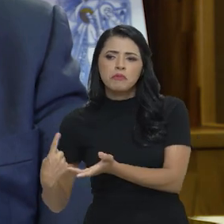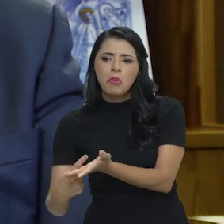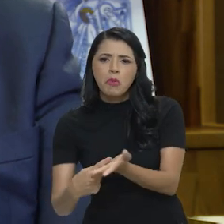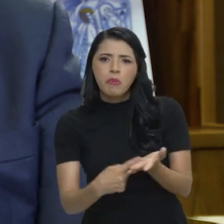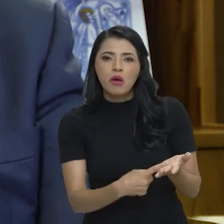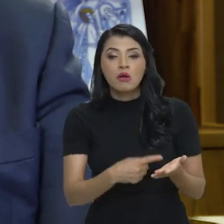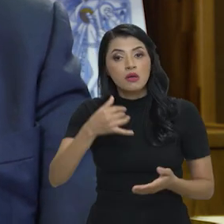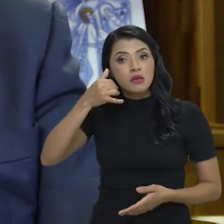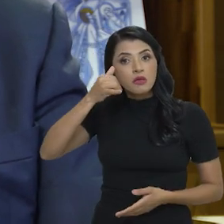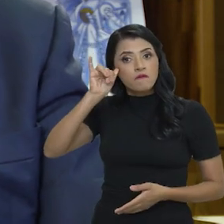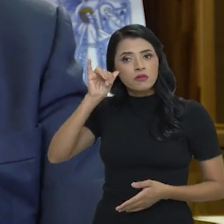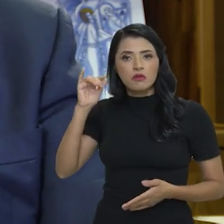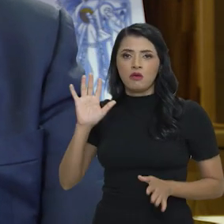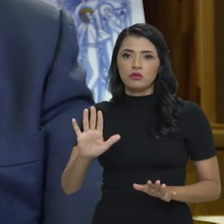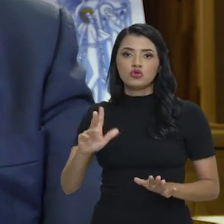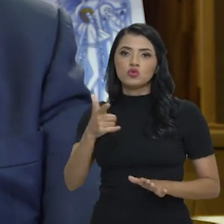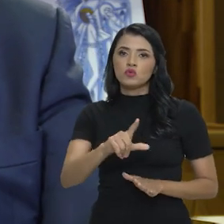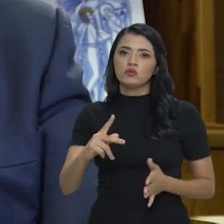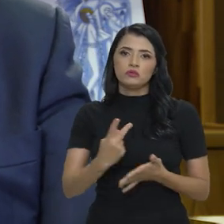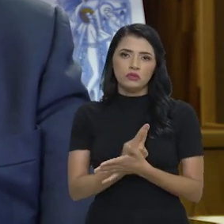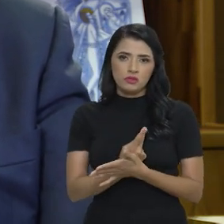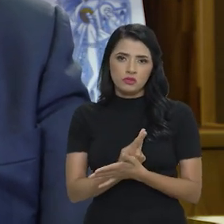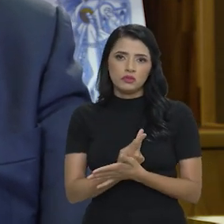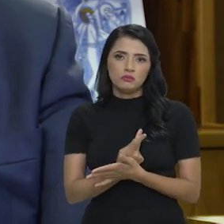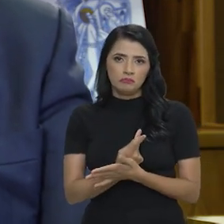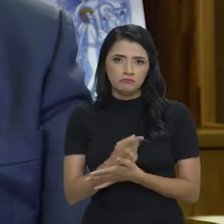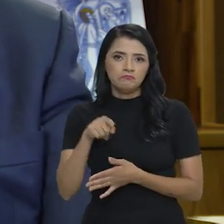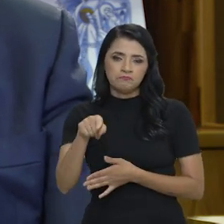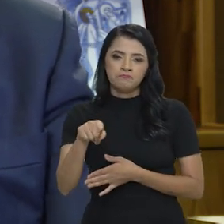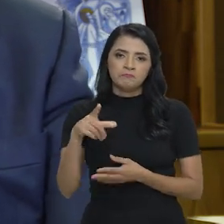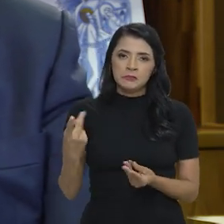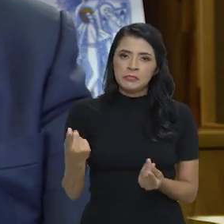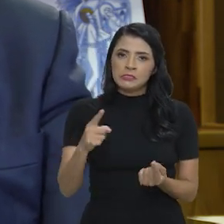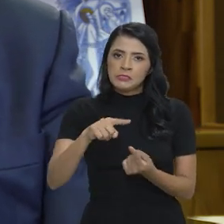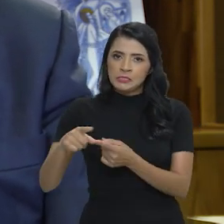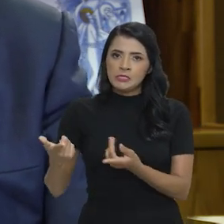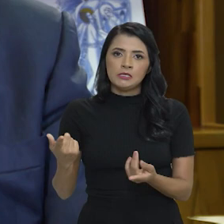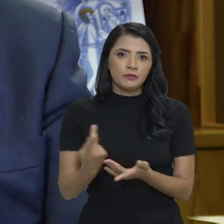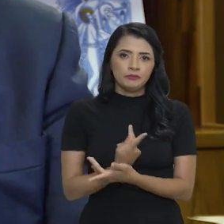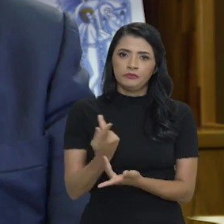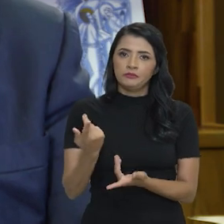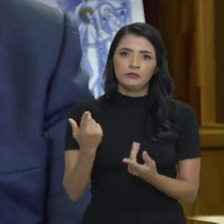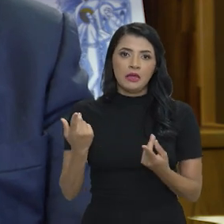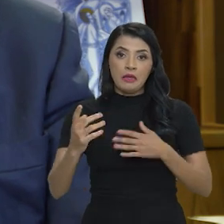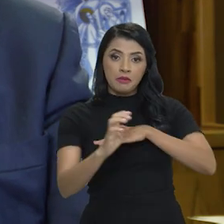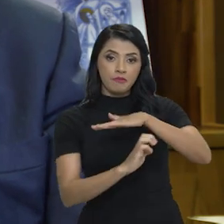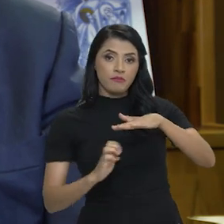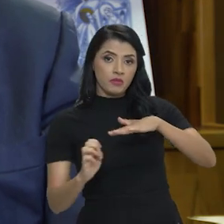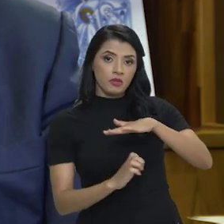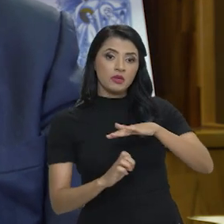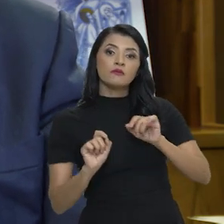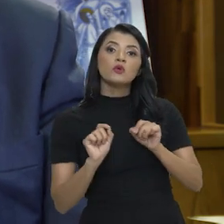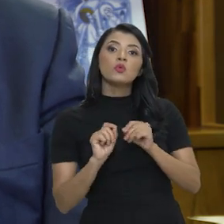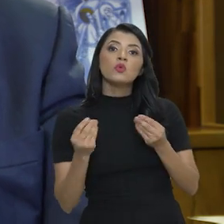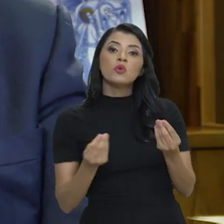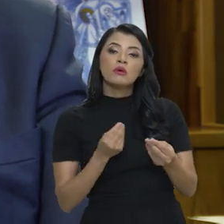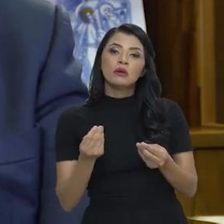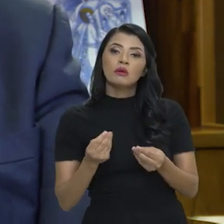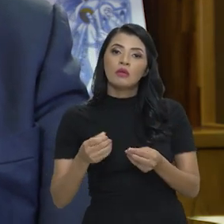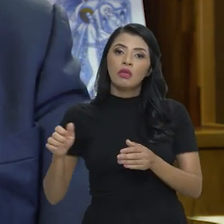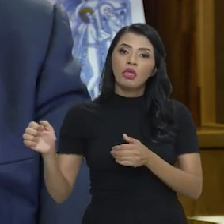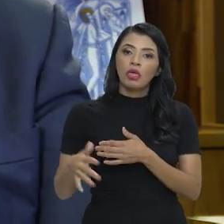setor, é para evitar que aconteça essa situação onde empresas levam